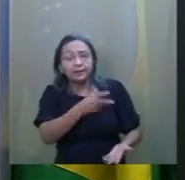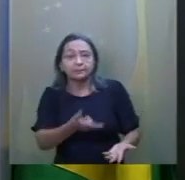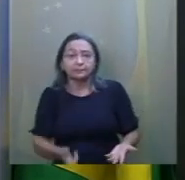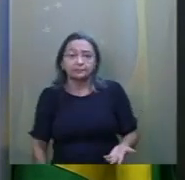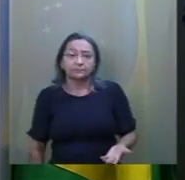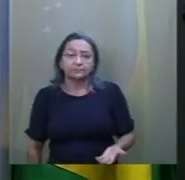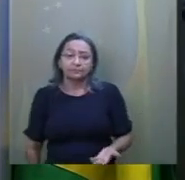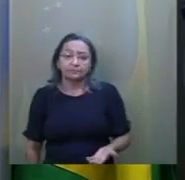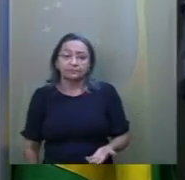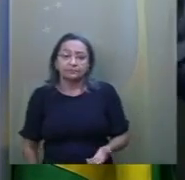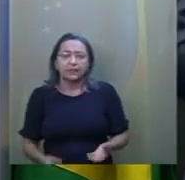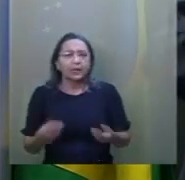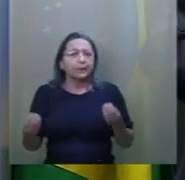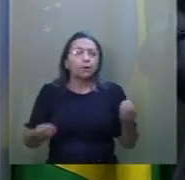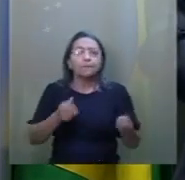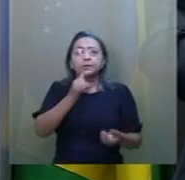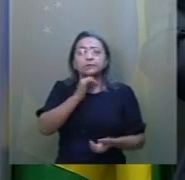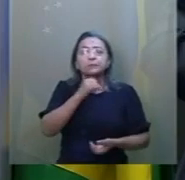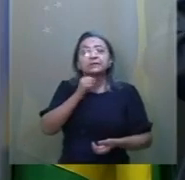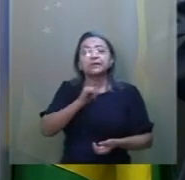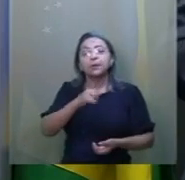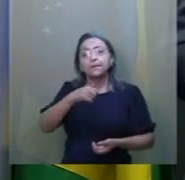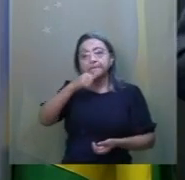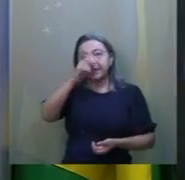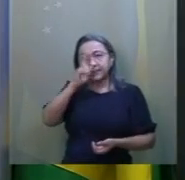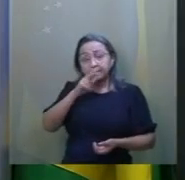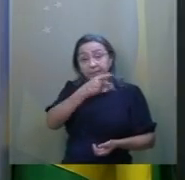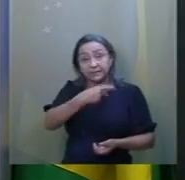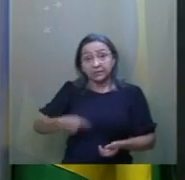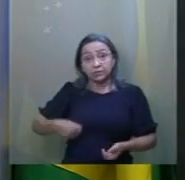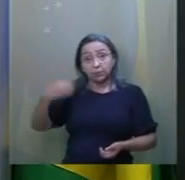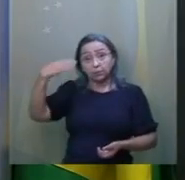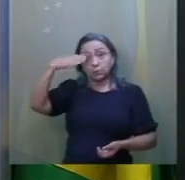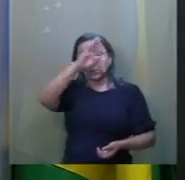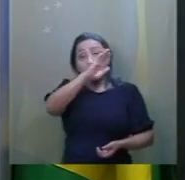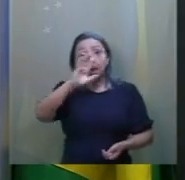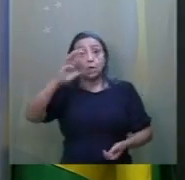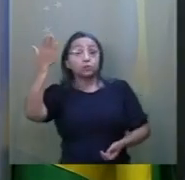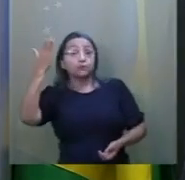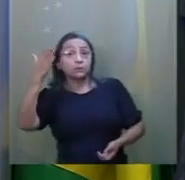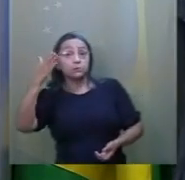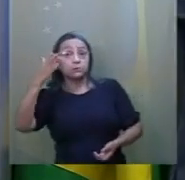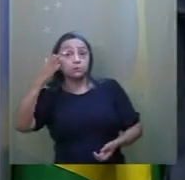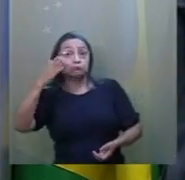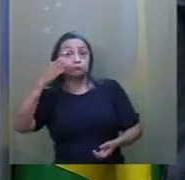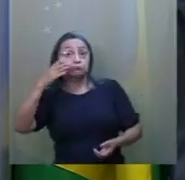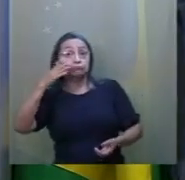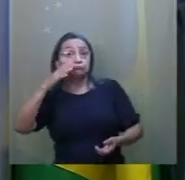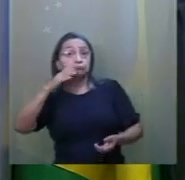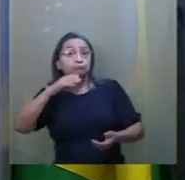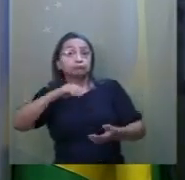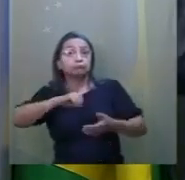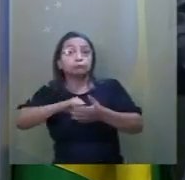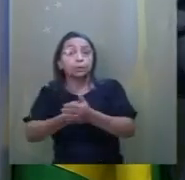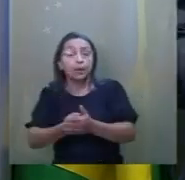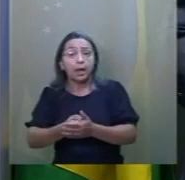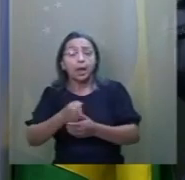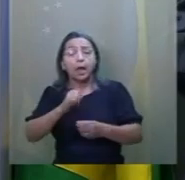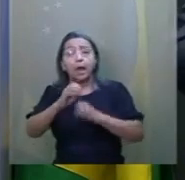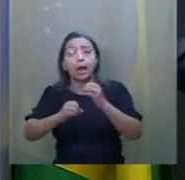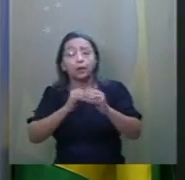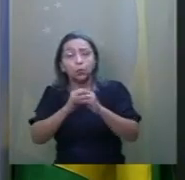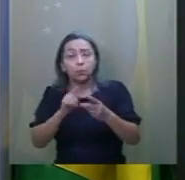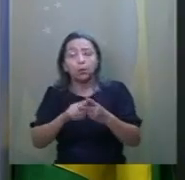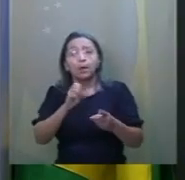É como se o presidente Bolsonaro resolvesse fazer uma intervenção na Globo, no SBT, ou na TIM,